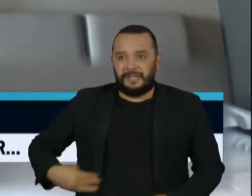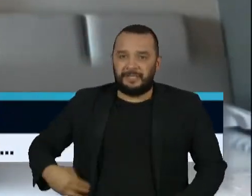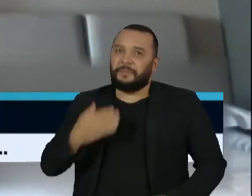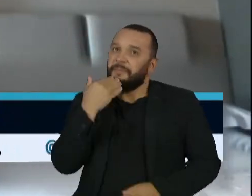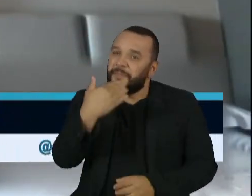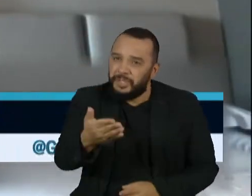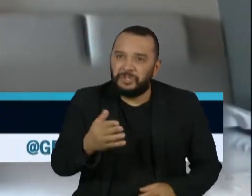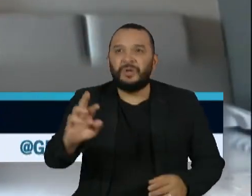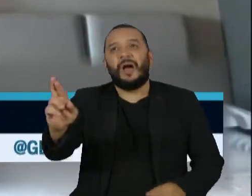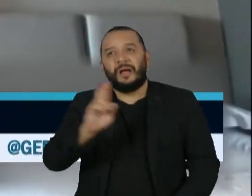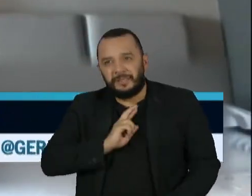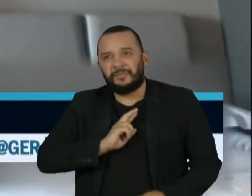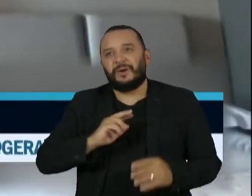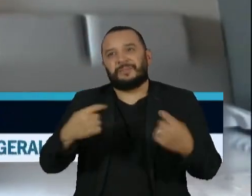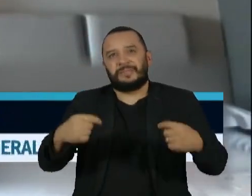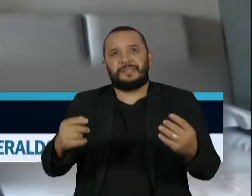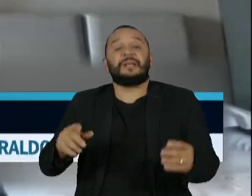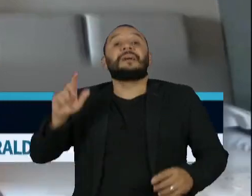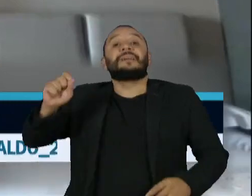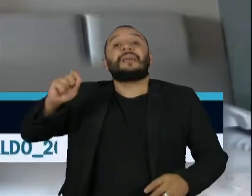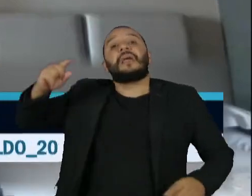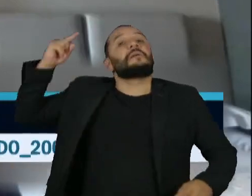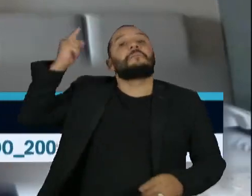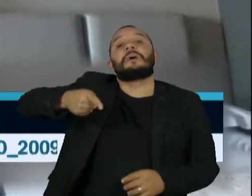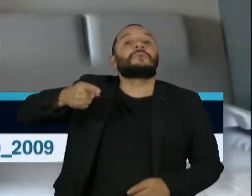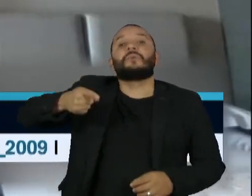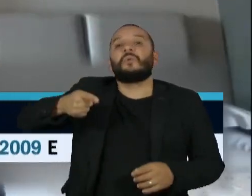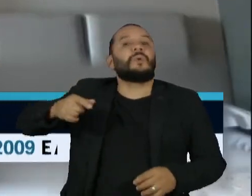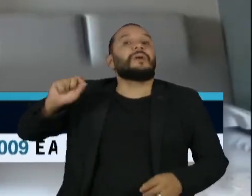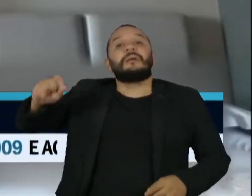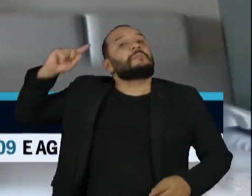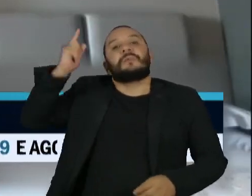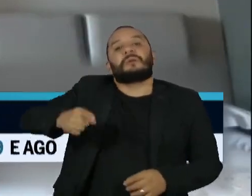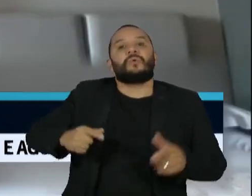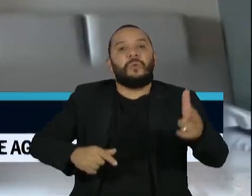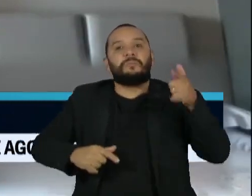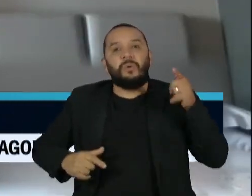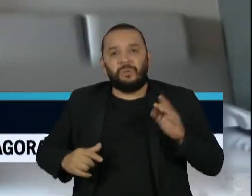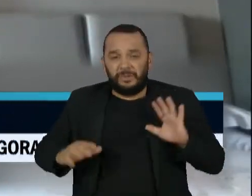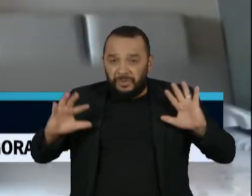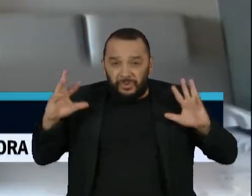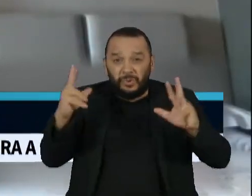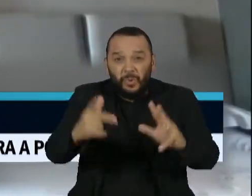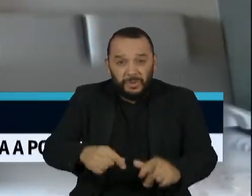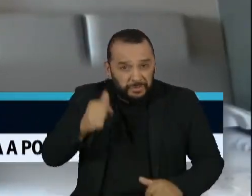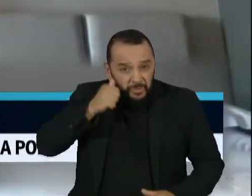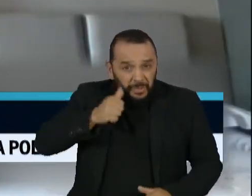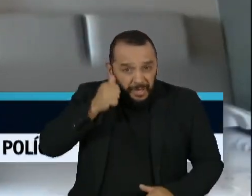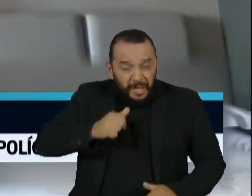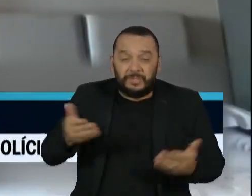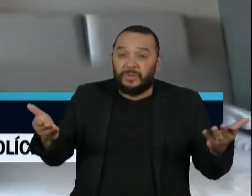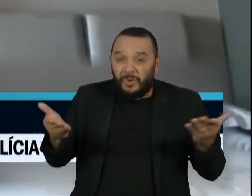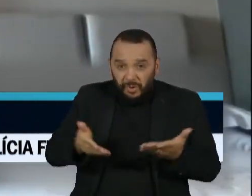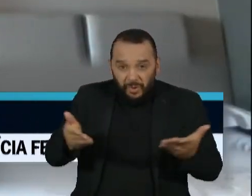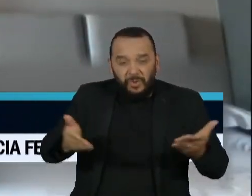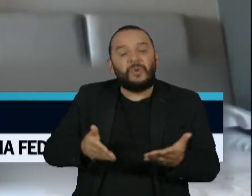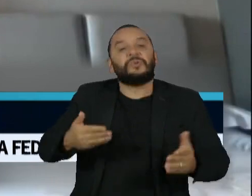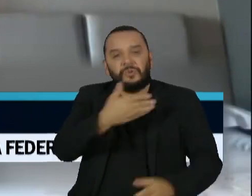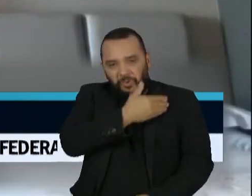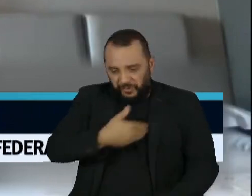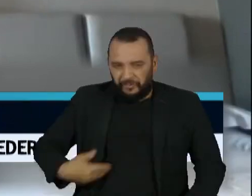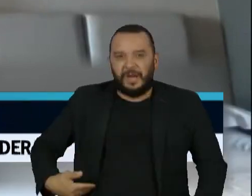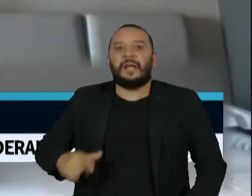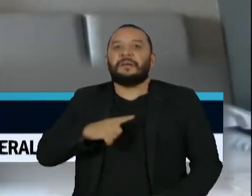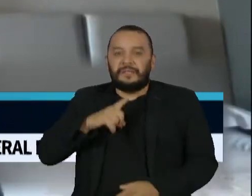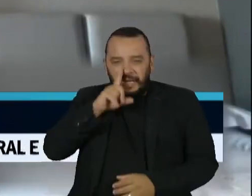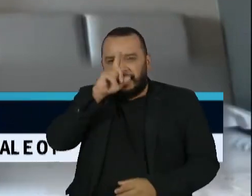Enquanto a gente não desvendar quem mandou matar a Marielle e por quê, todas as mulheres que estão no poder hoje também seguem correndo risco, todas as